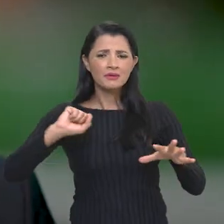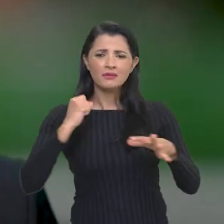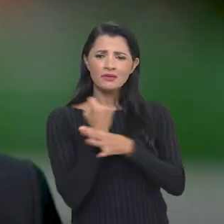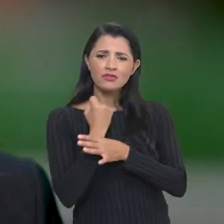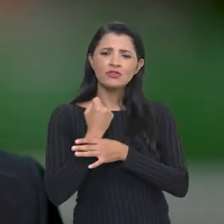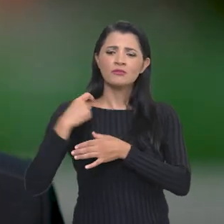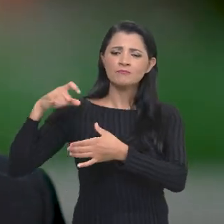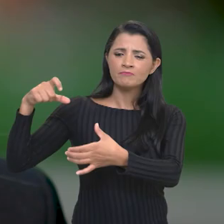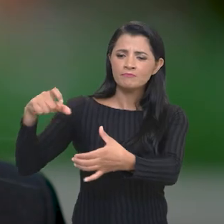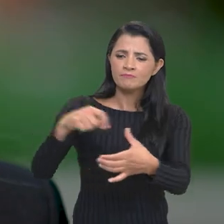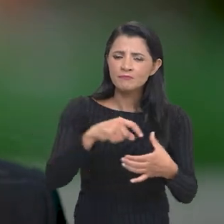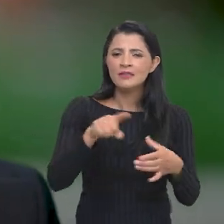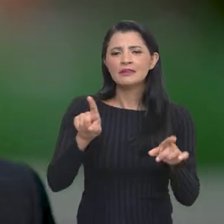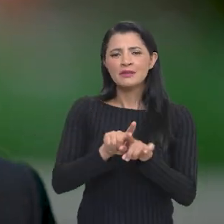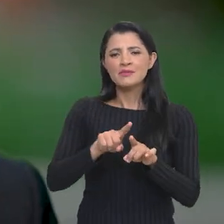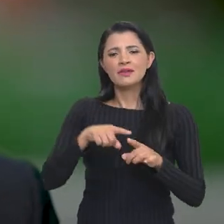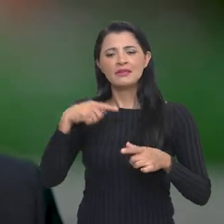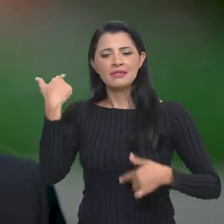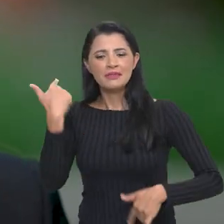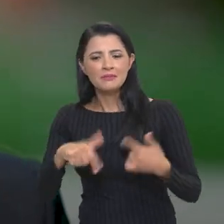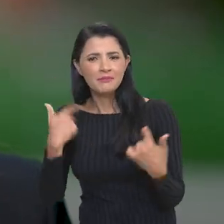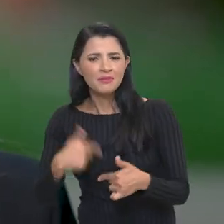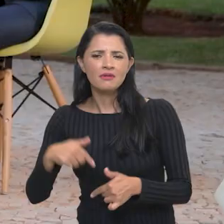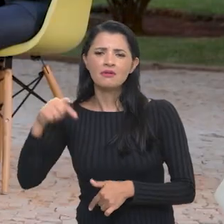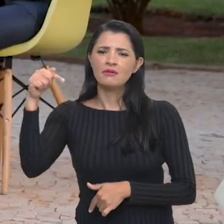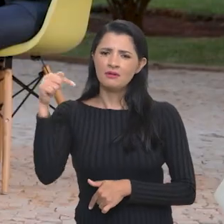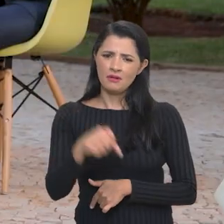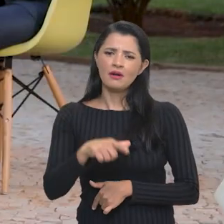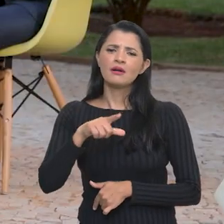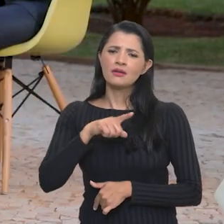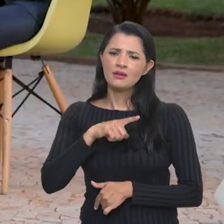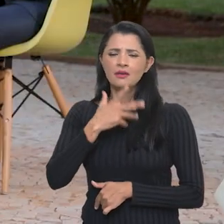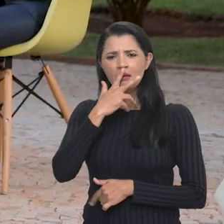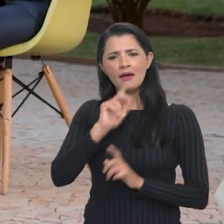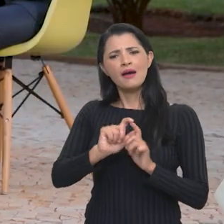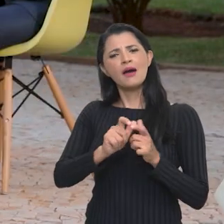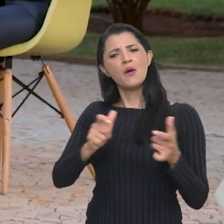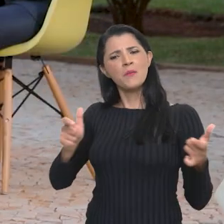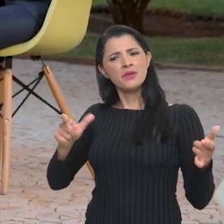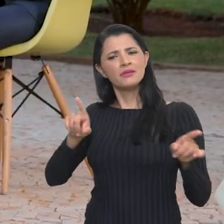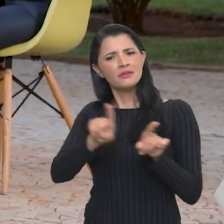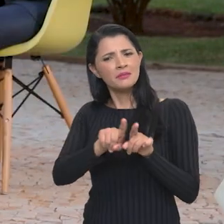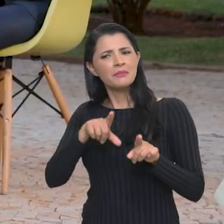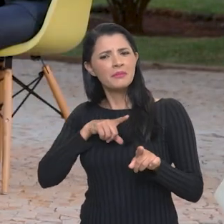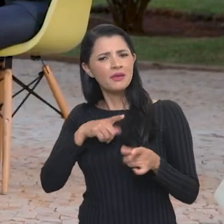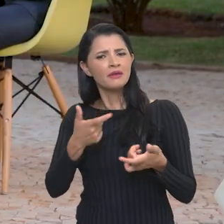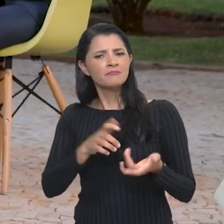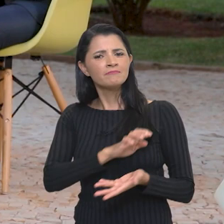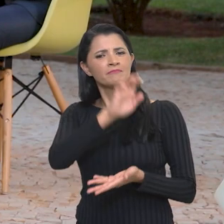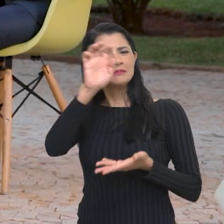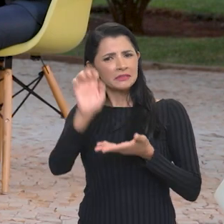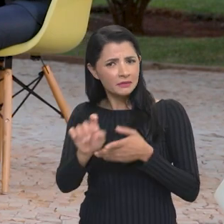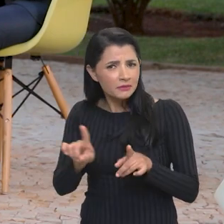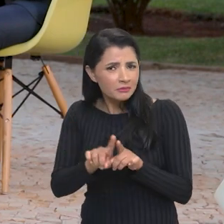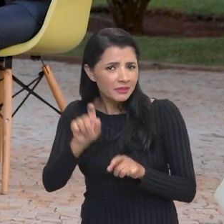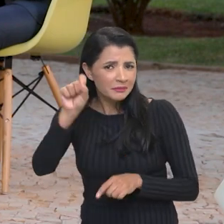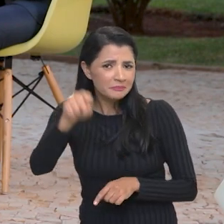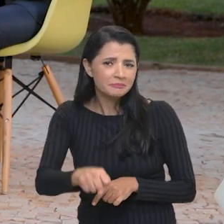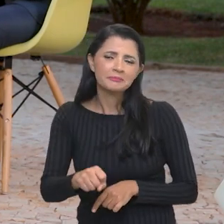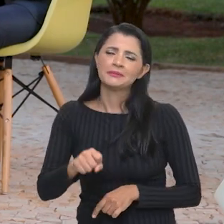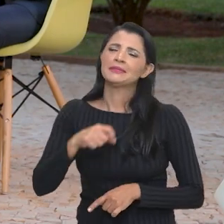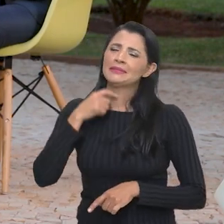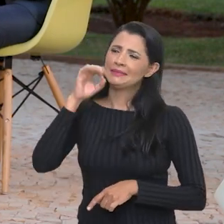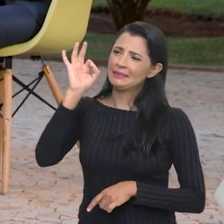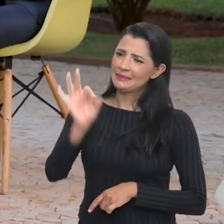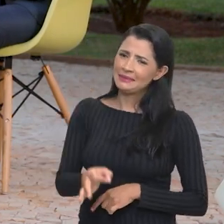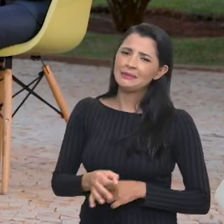de garantir abastecimento, além de garantir emprego, aqui, interno, isso ainda aumenta as divisas, com aumento de exportações